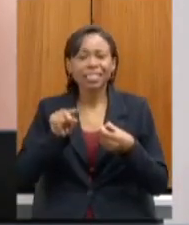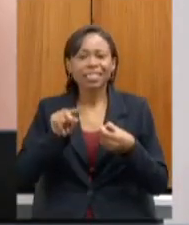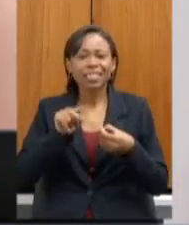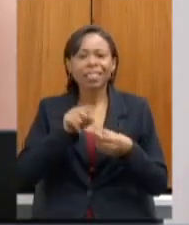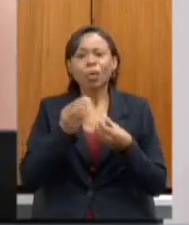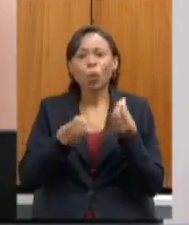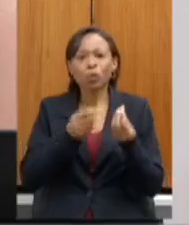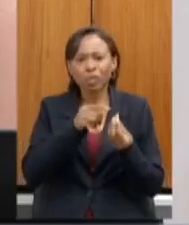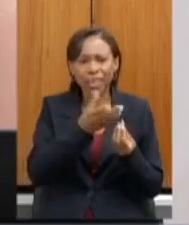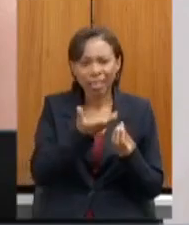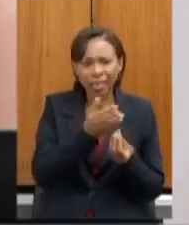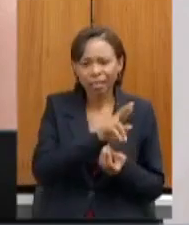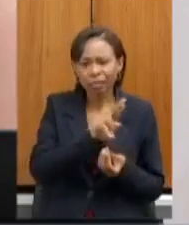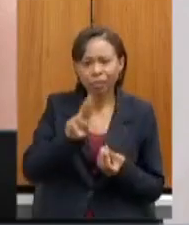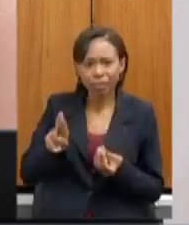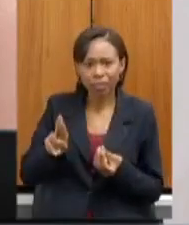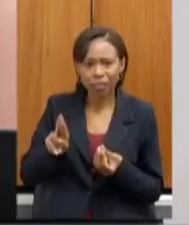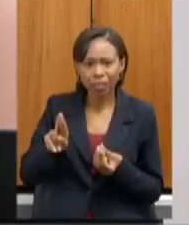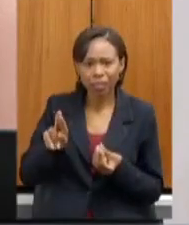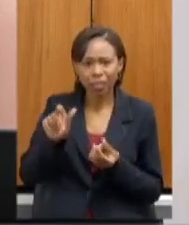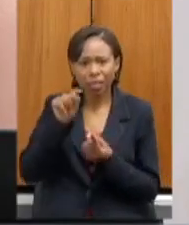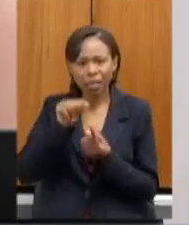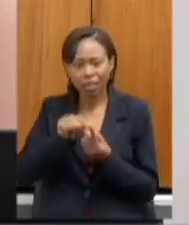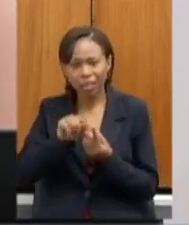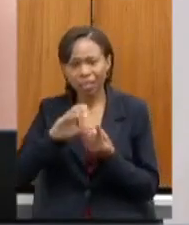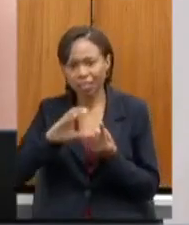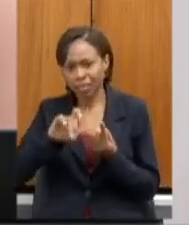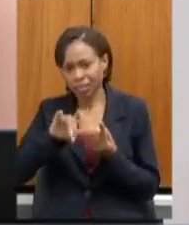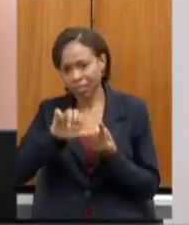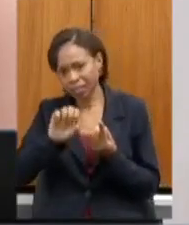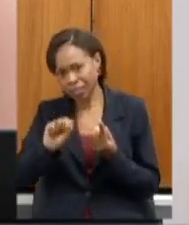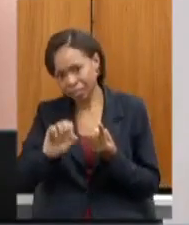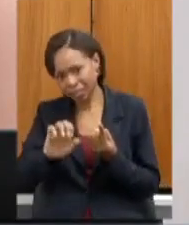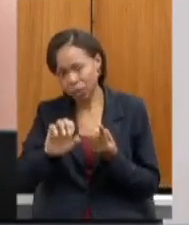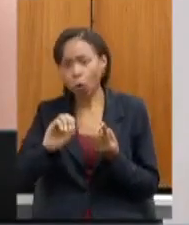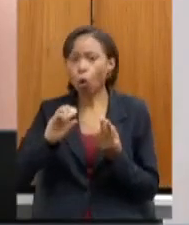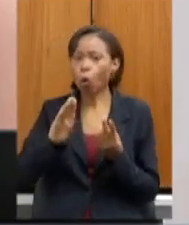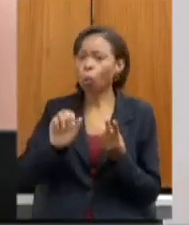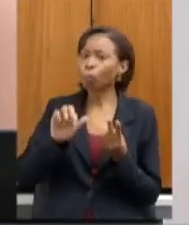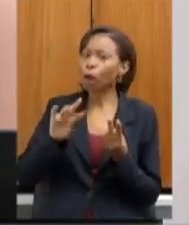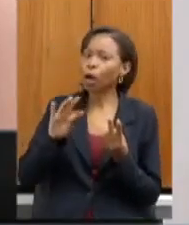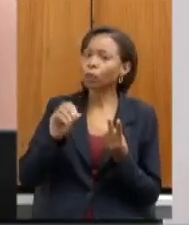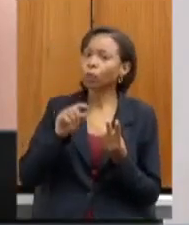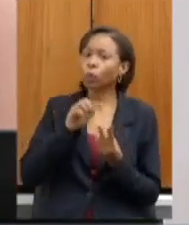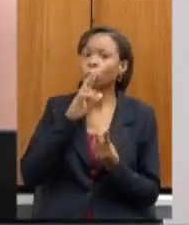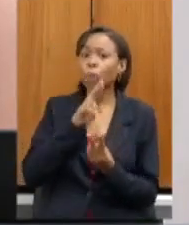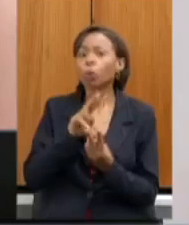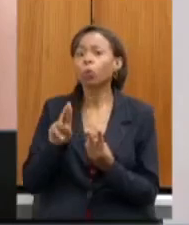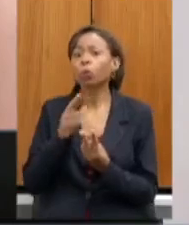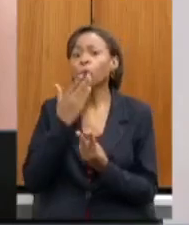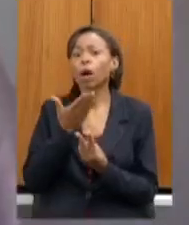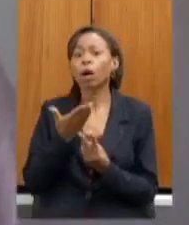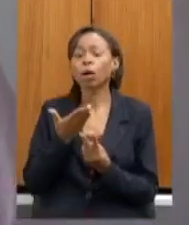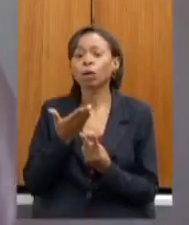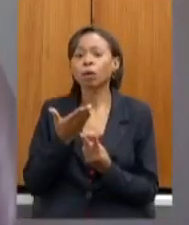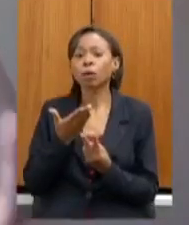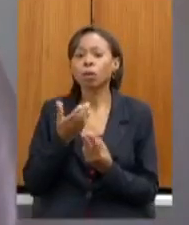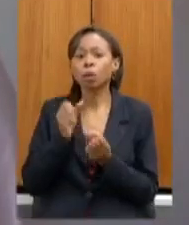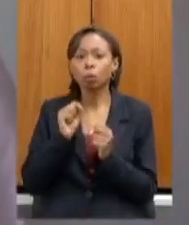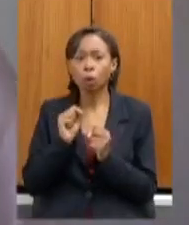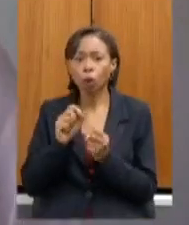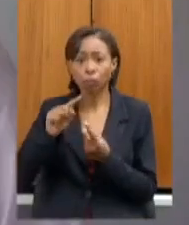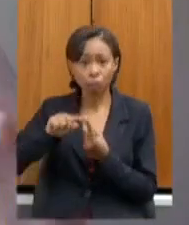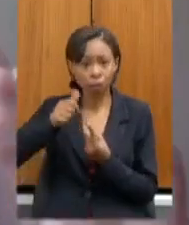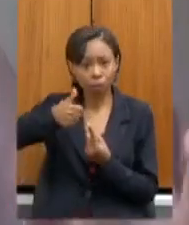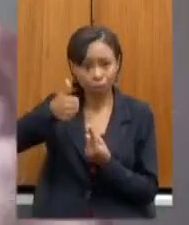que forma responder a Celise ou deputado Bartô para que nós possamos reorganizar aqui eu posso fazer a resposta da deputada